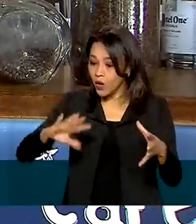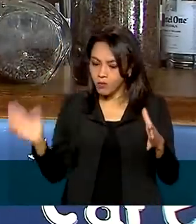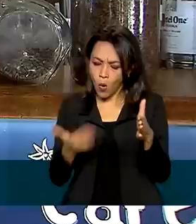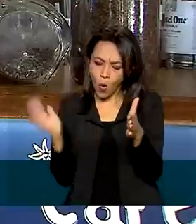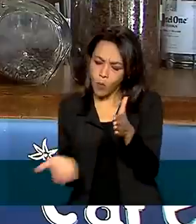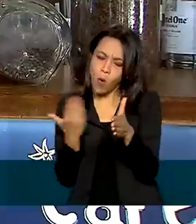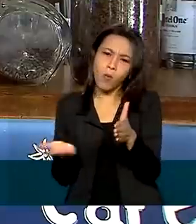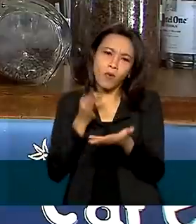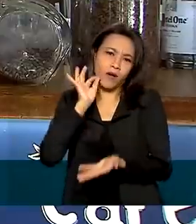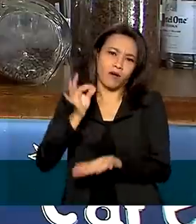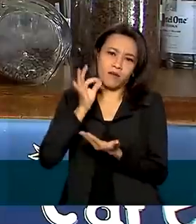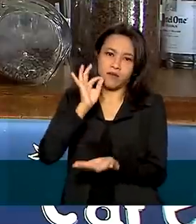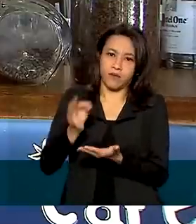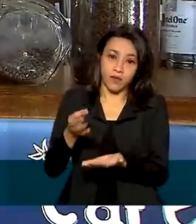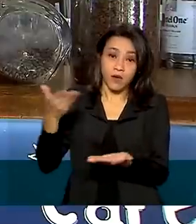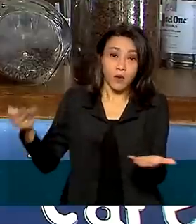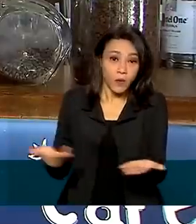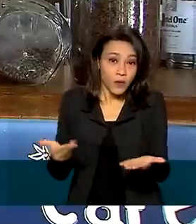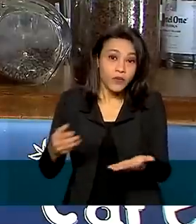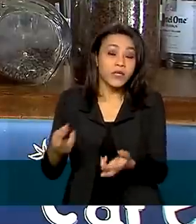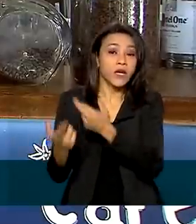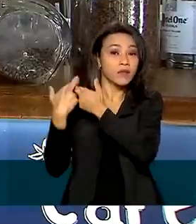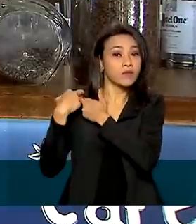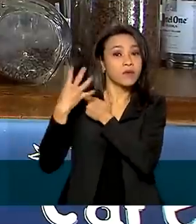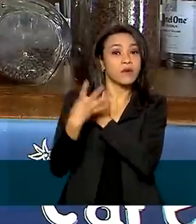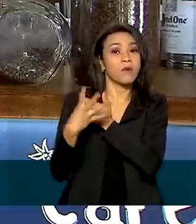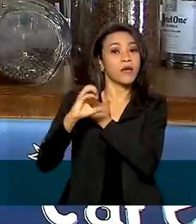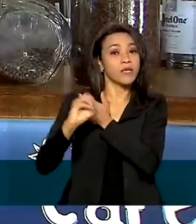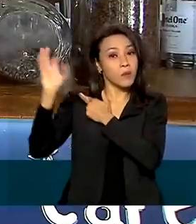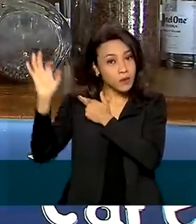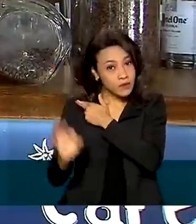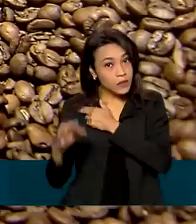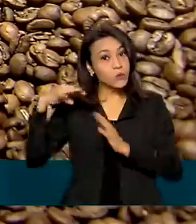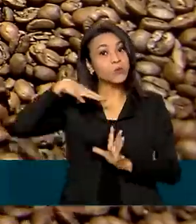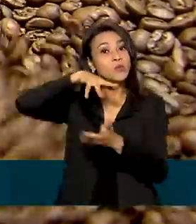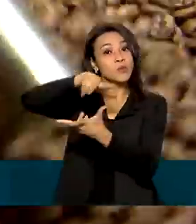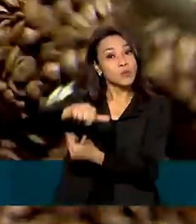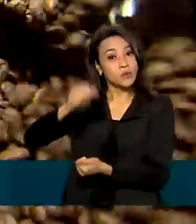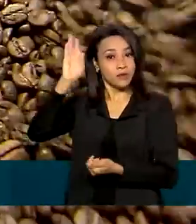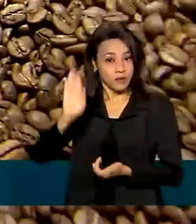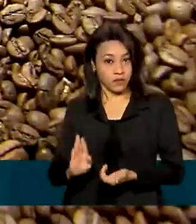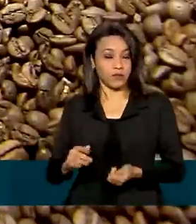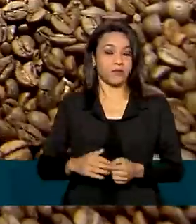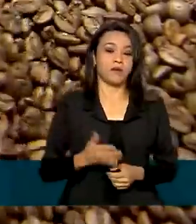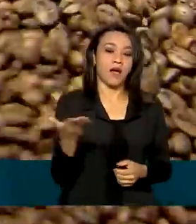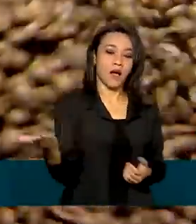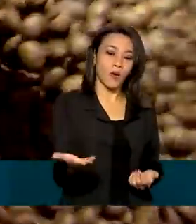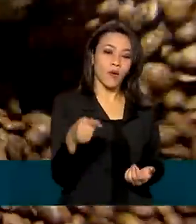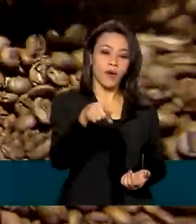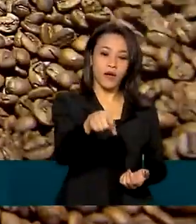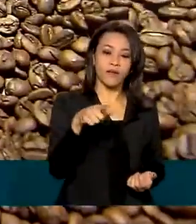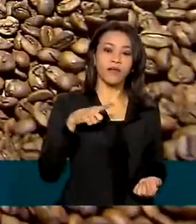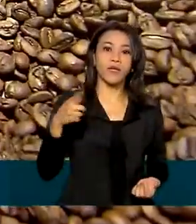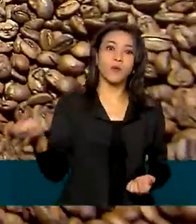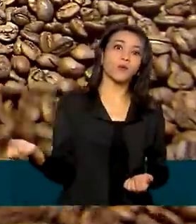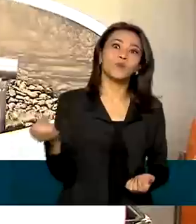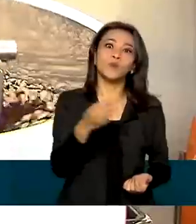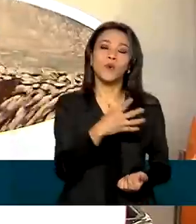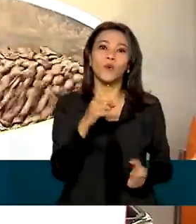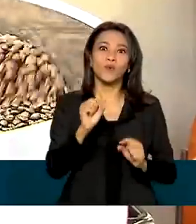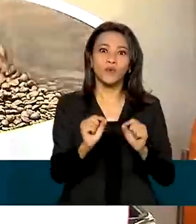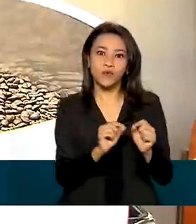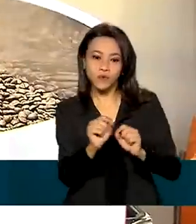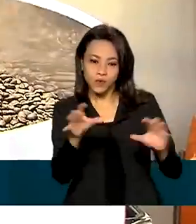Hoje é responsável por 40% da produção mundial. Agora o setor vai ganhar um novo status.